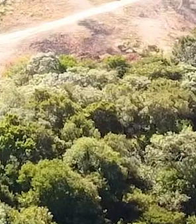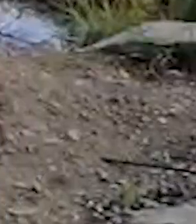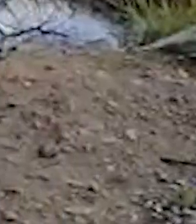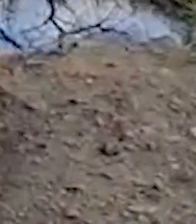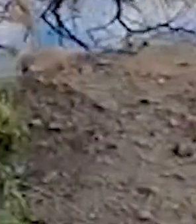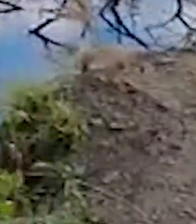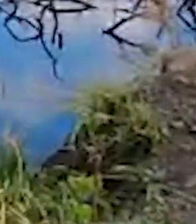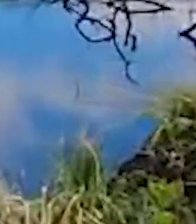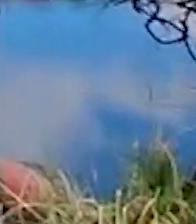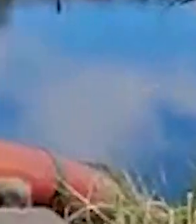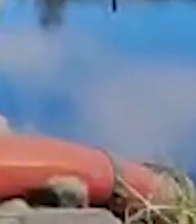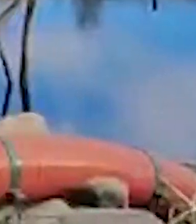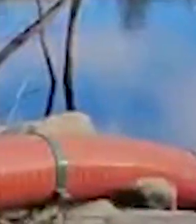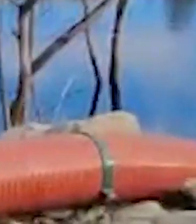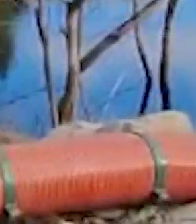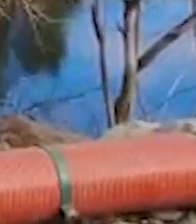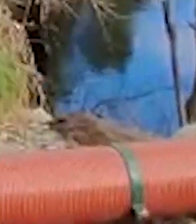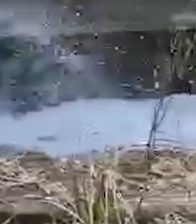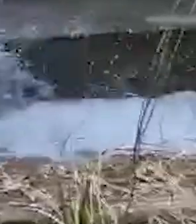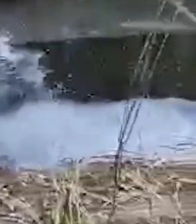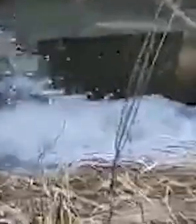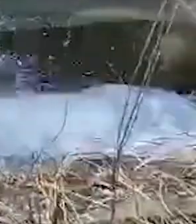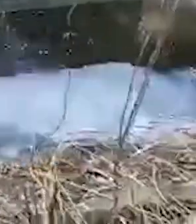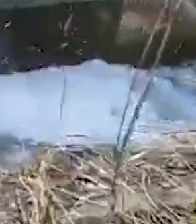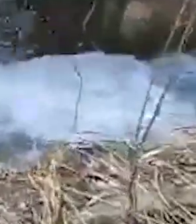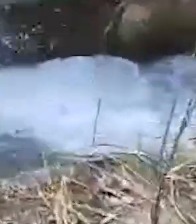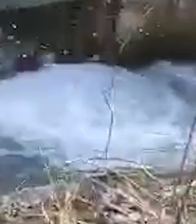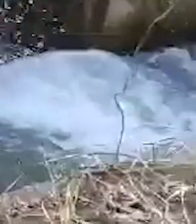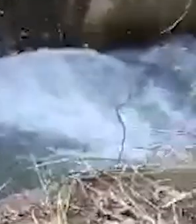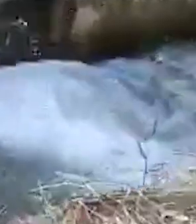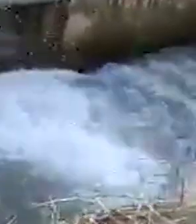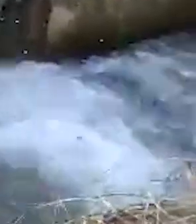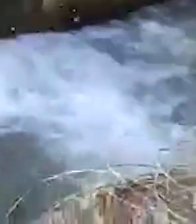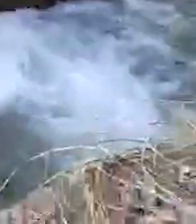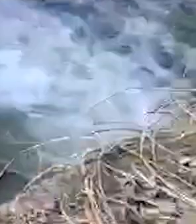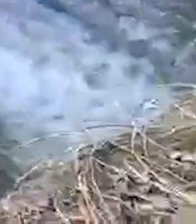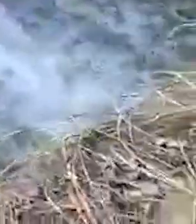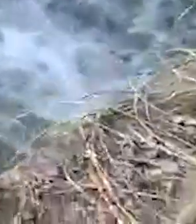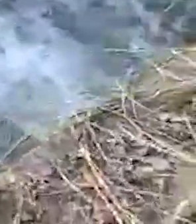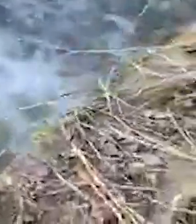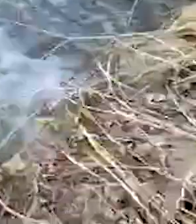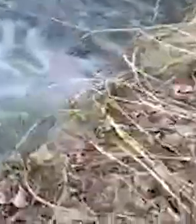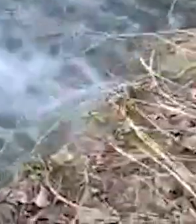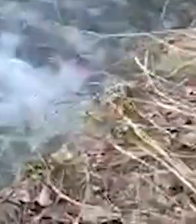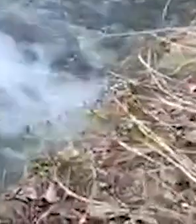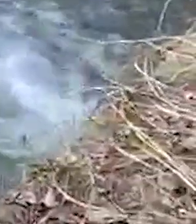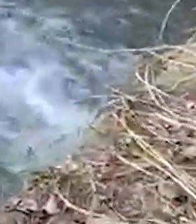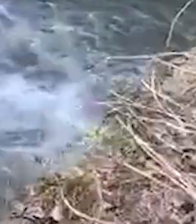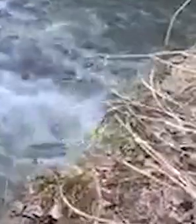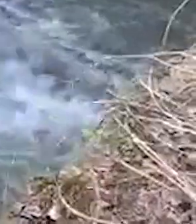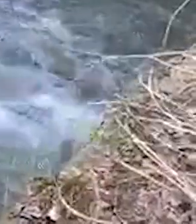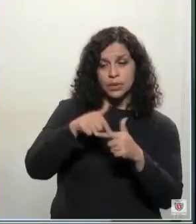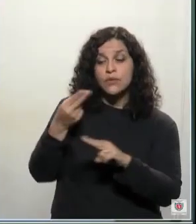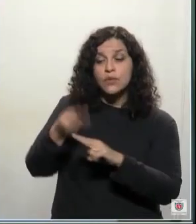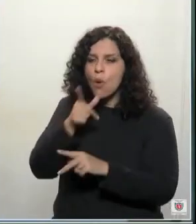sua água retirada pela Sanepar, por conta, obviamente, da situação da emergência hídrica que nós estamos